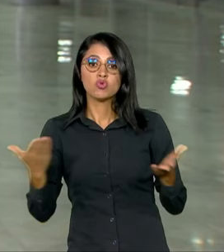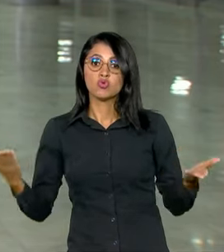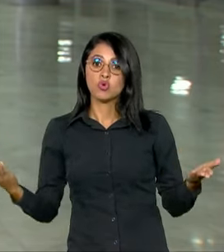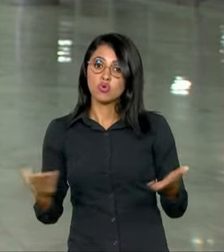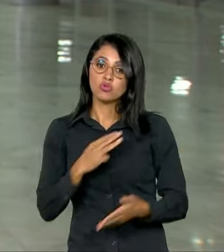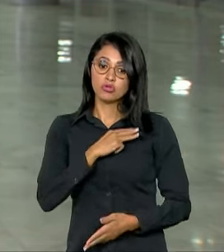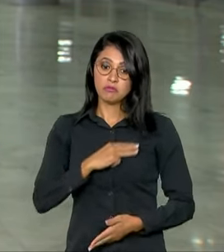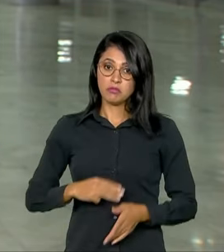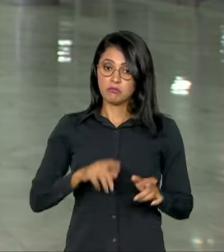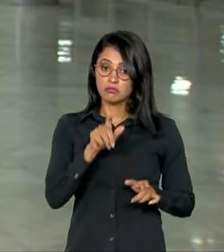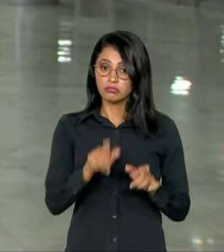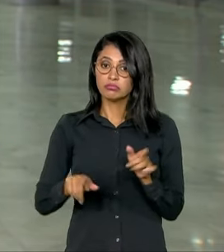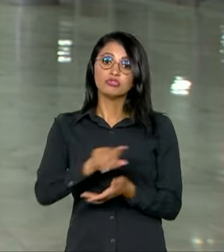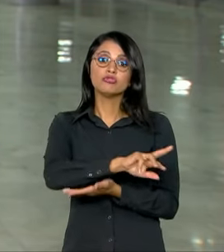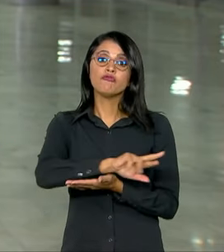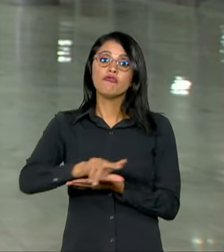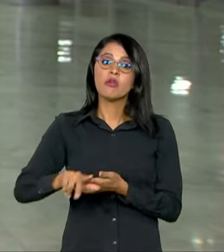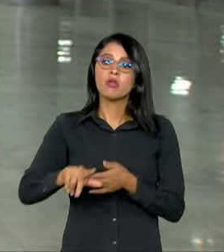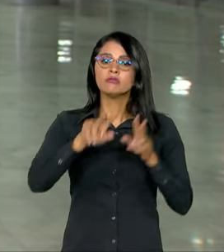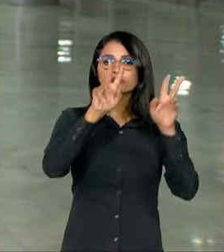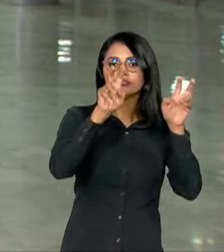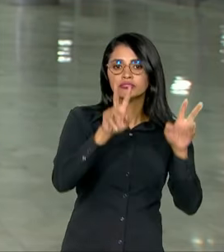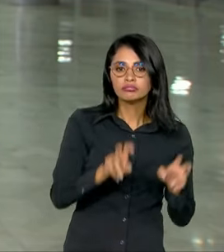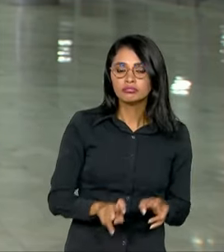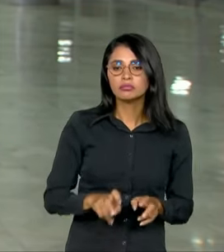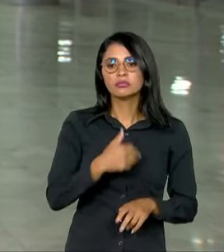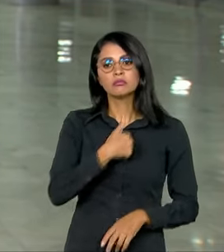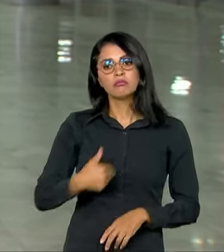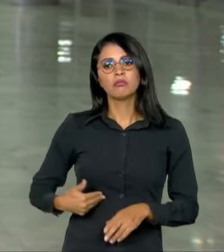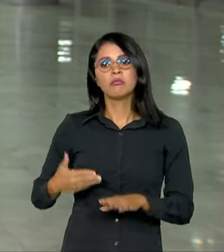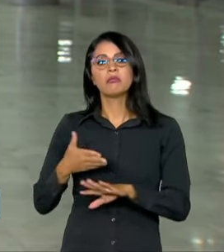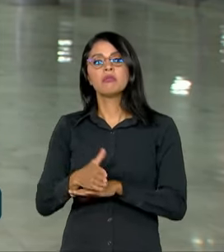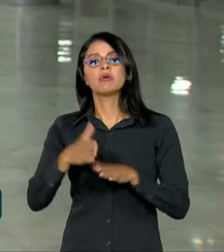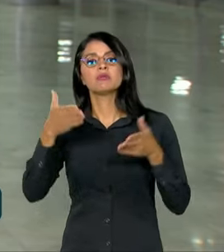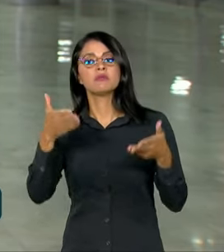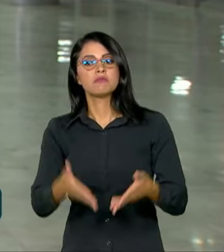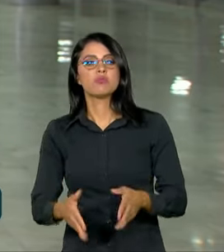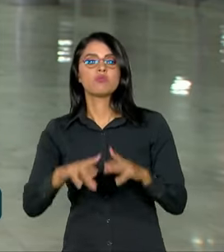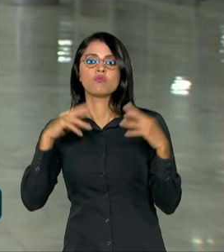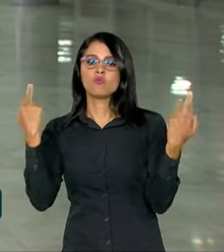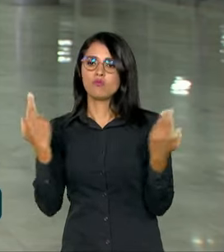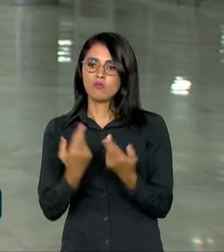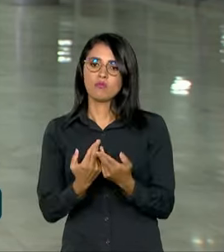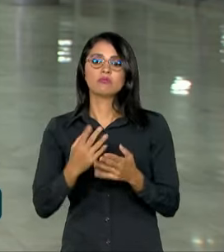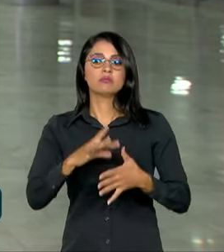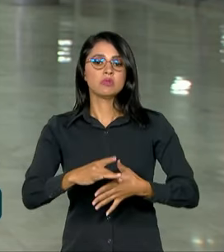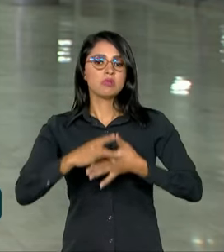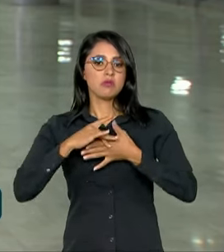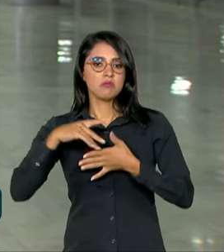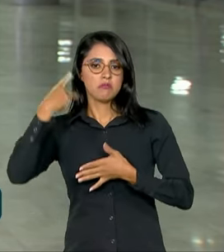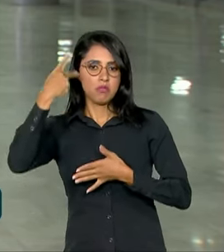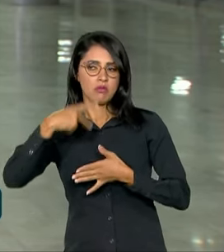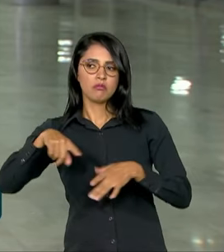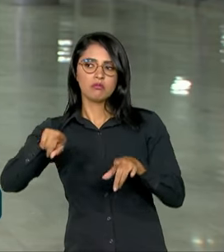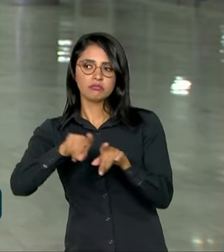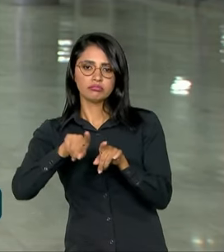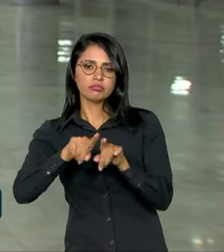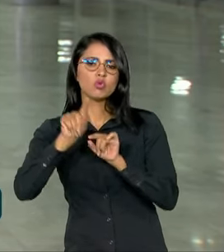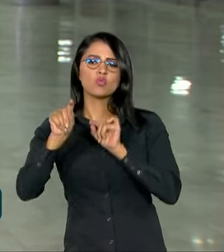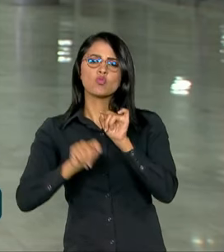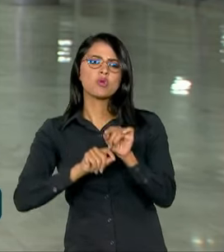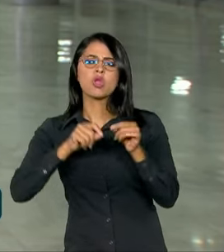pastas de governo participaram de reunião com a equipe econômica, líderes partidários e trataram como